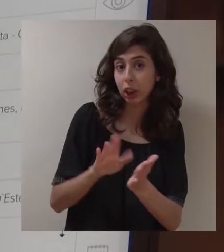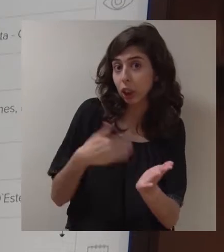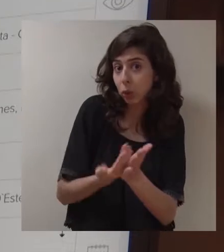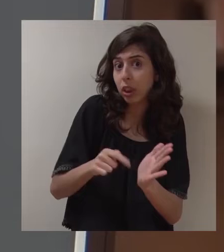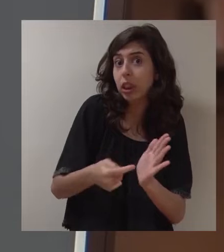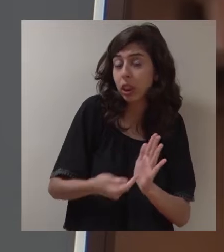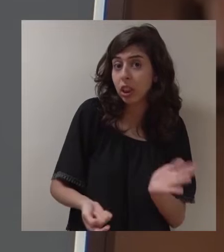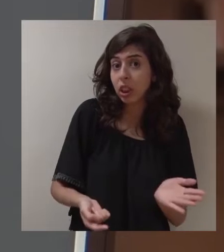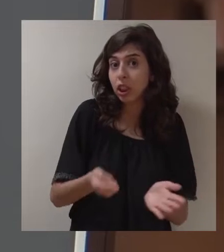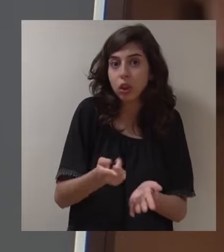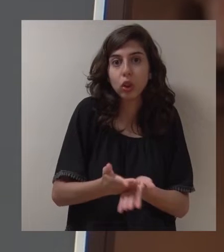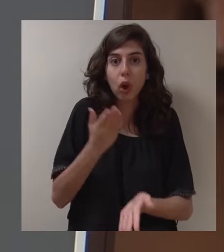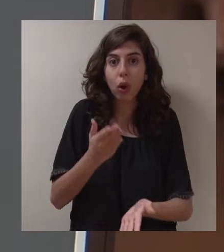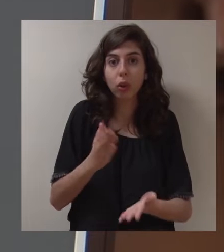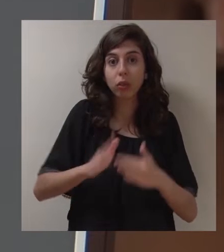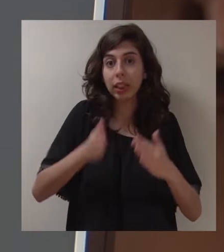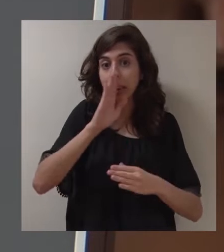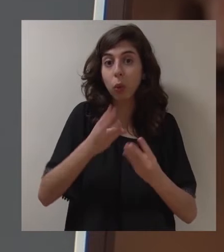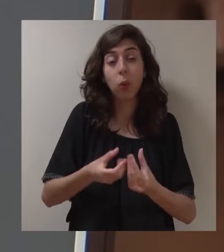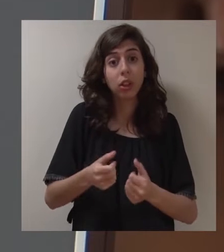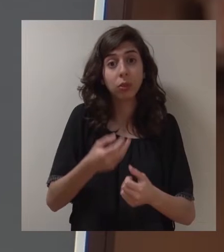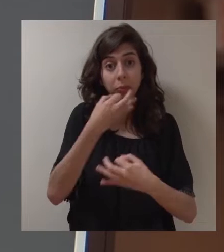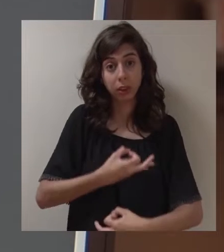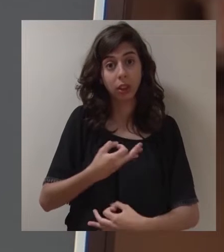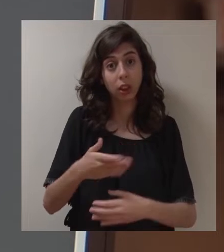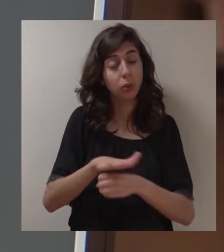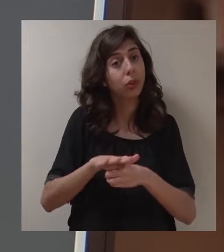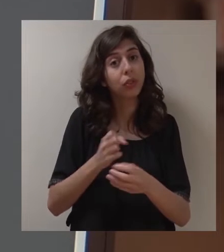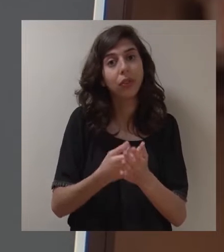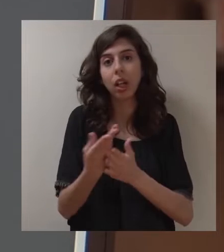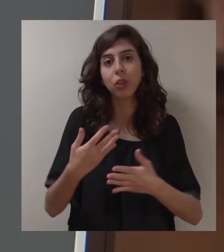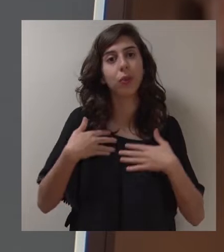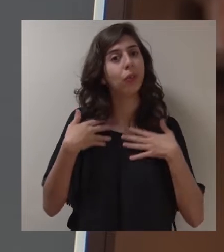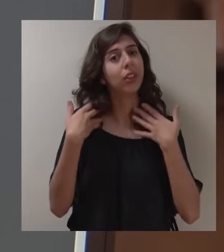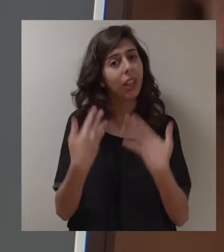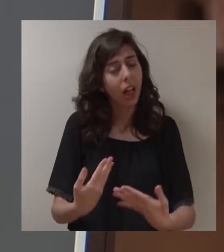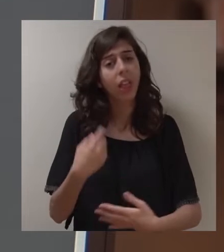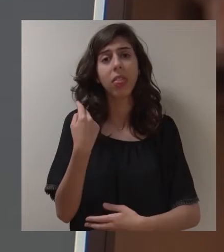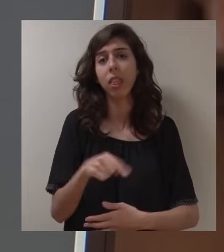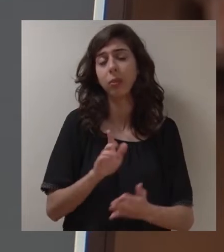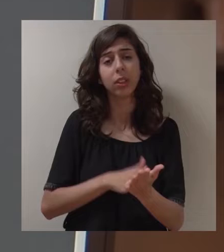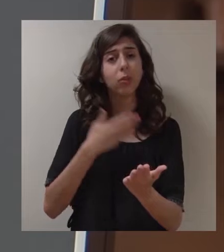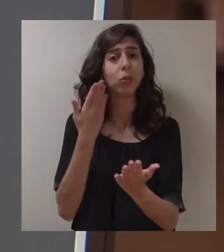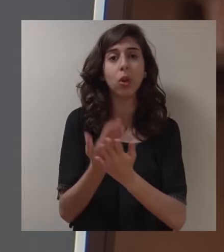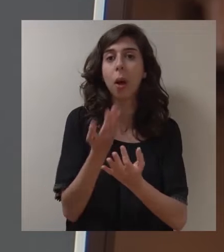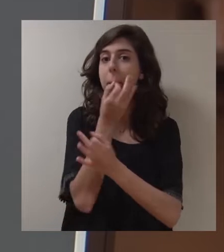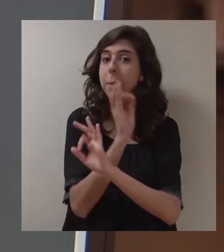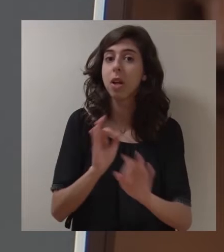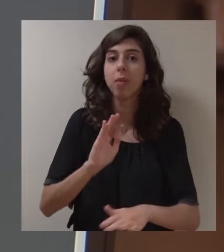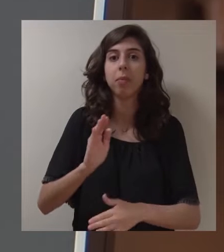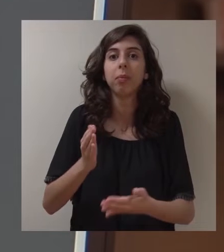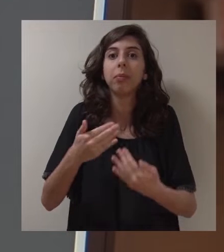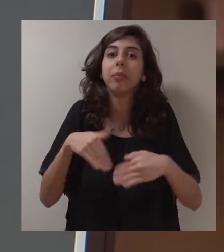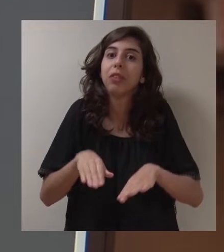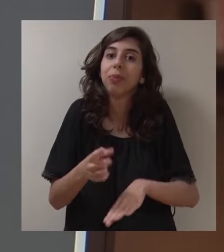comunitárias exigem. E só é possível se tivermos as contas em dia. São muitos os casos em que a vontade é grande, as candidaturas são